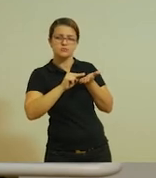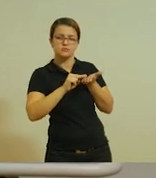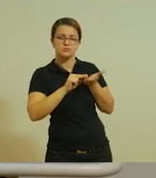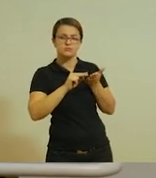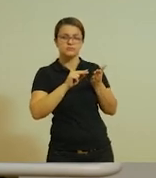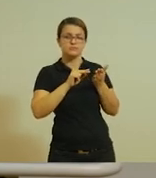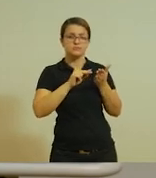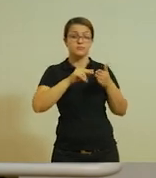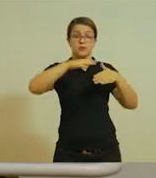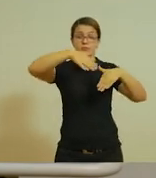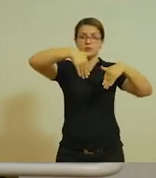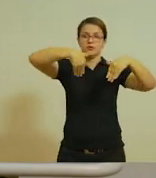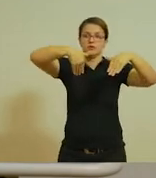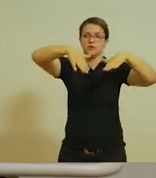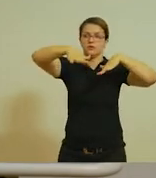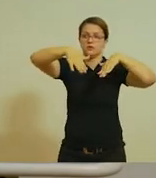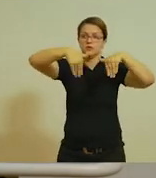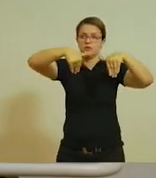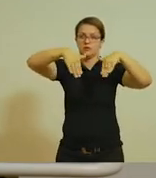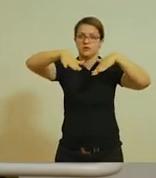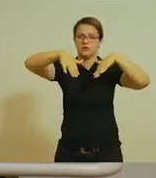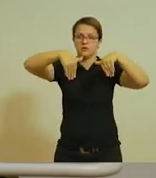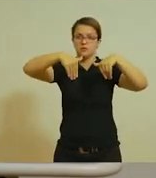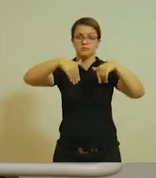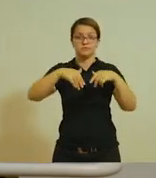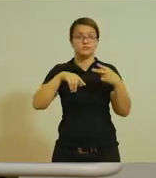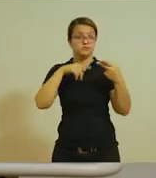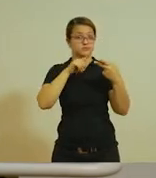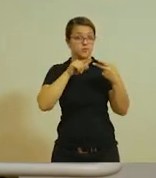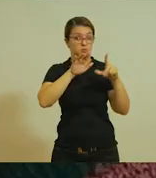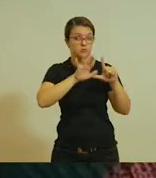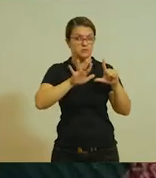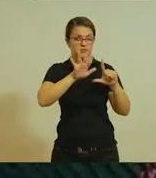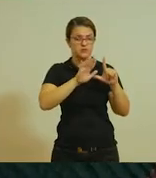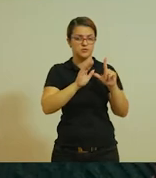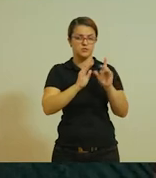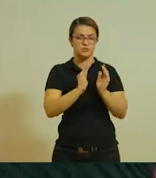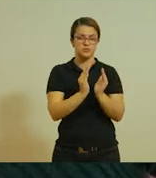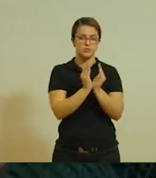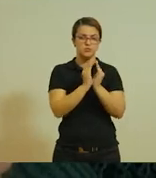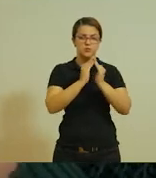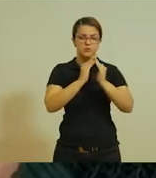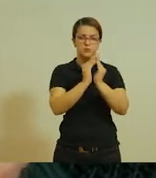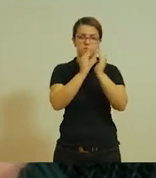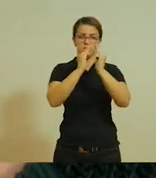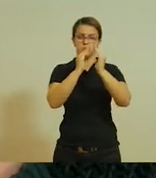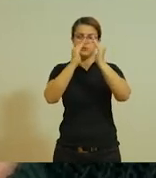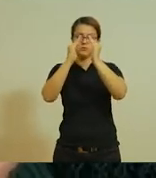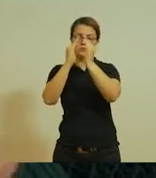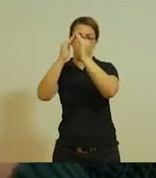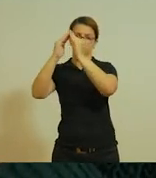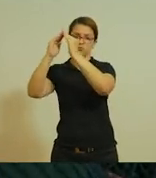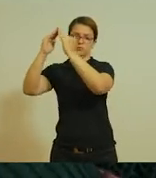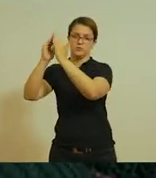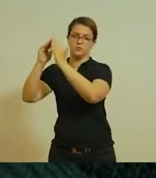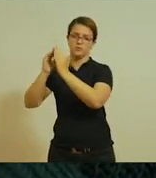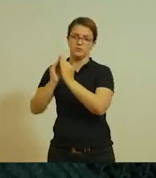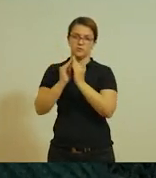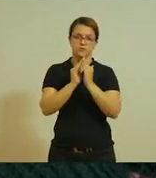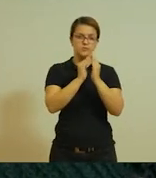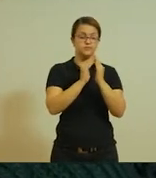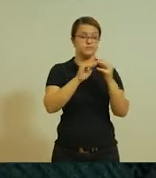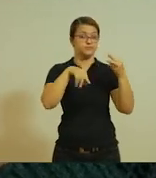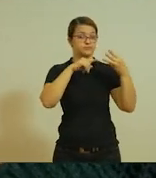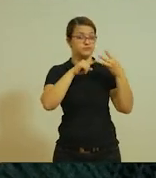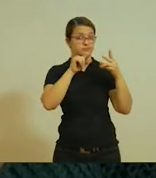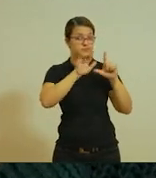é a primeira imagem. Aqui está a segunda imagem, a